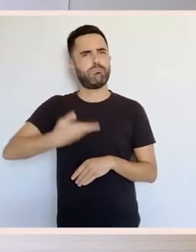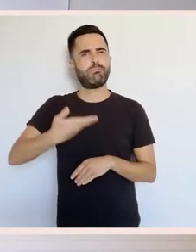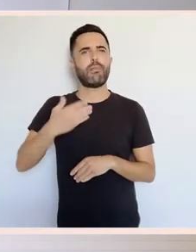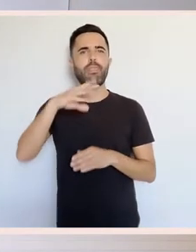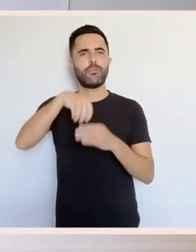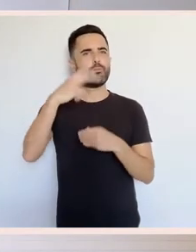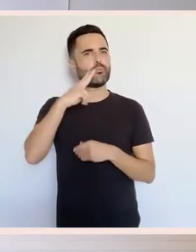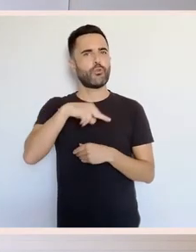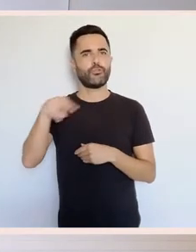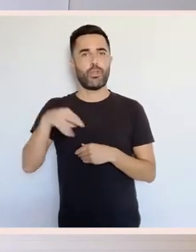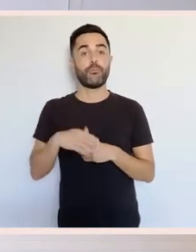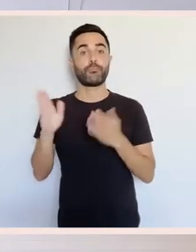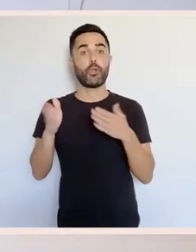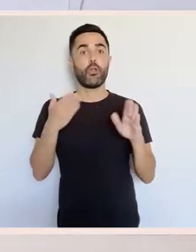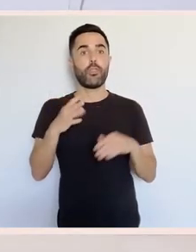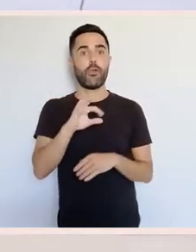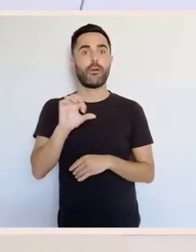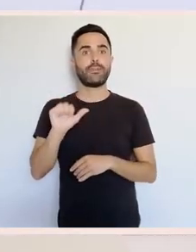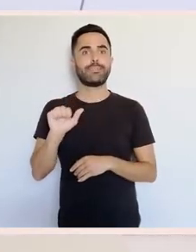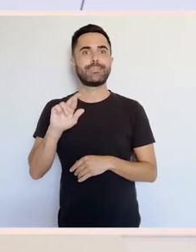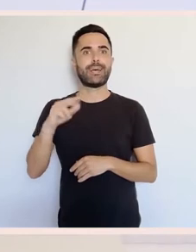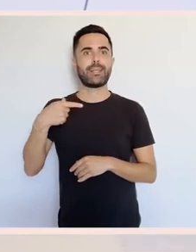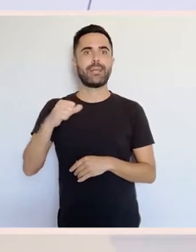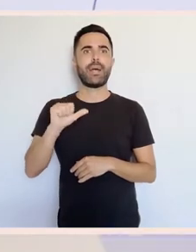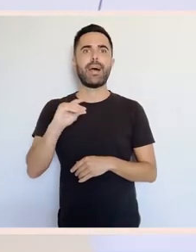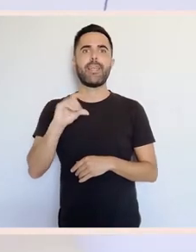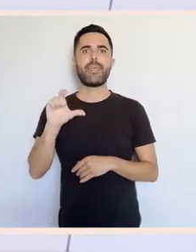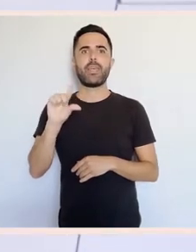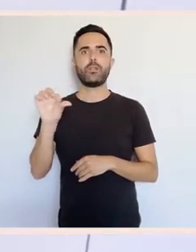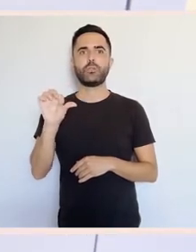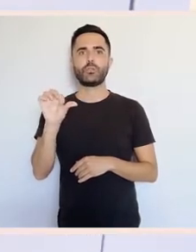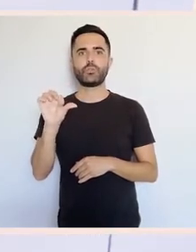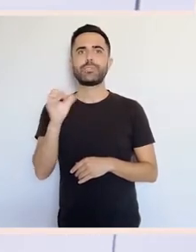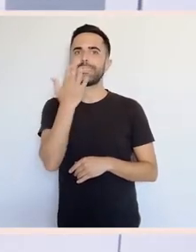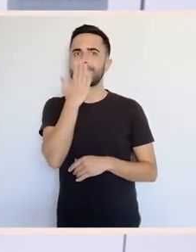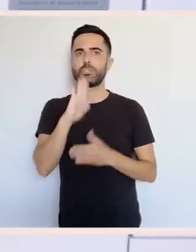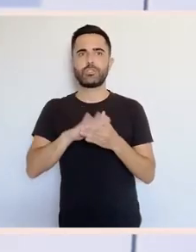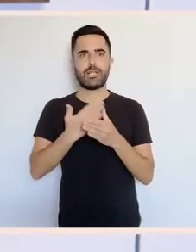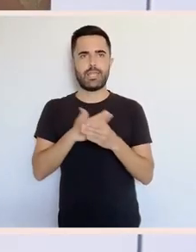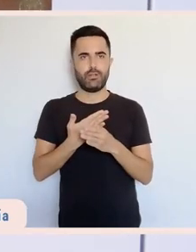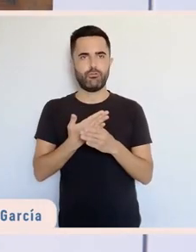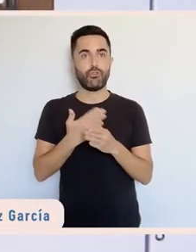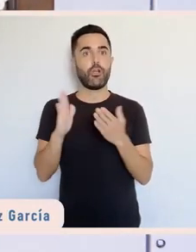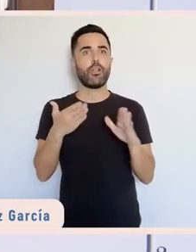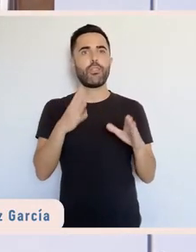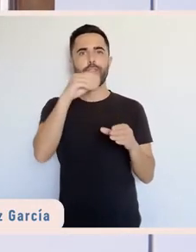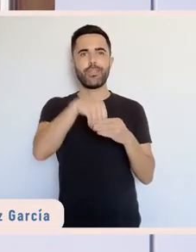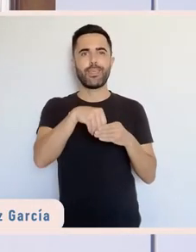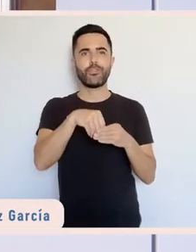unha das ollas máis preciadas que temos aquí no Museo, que é a nosa colección de sargadelos. Está constituída por máis de 600 pezas da fábrica de